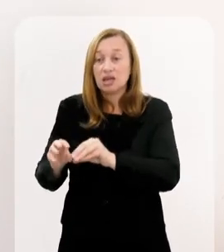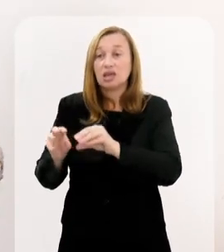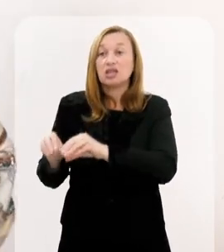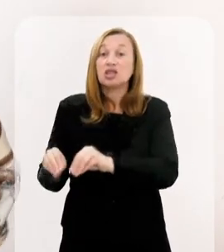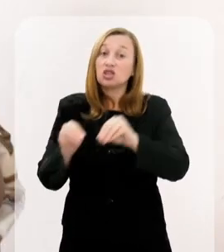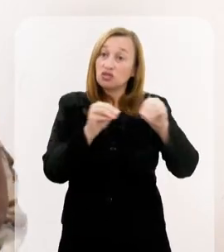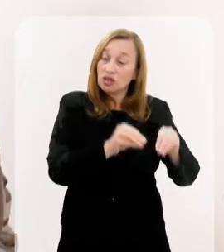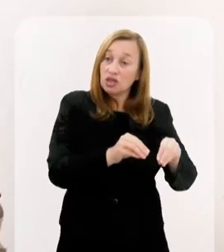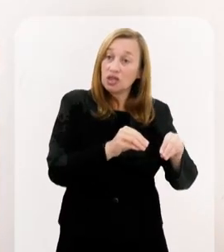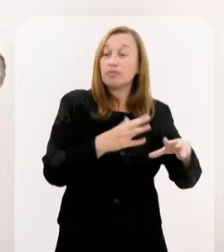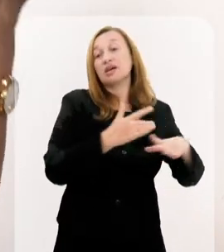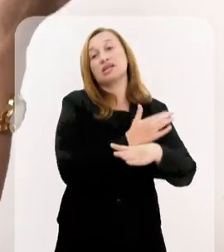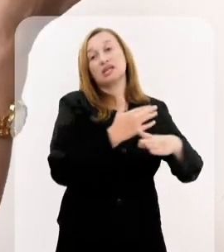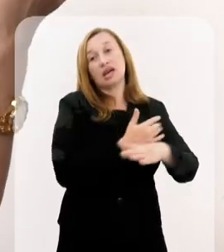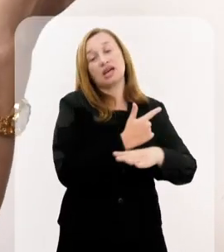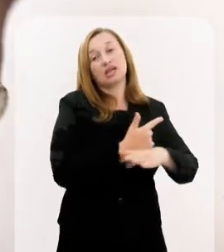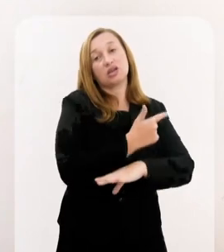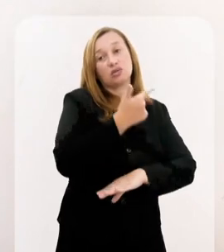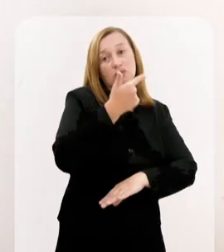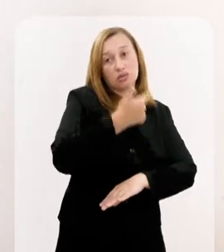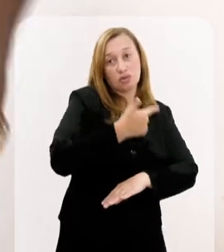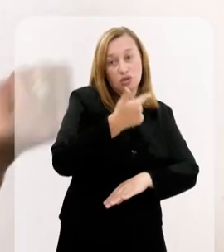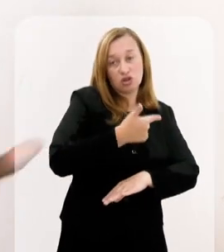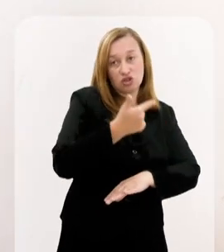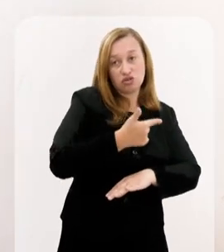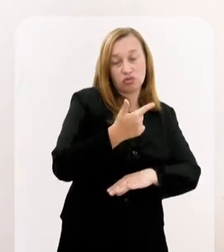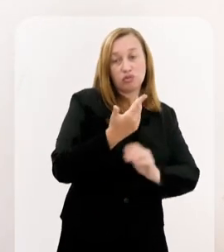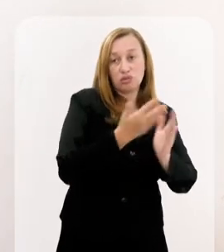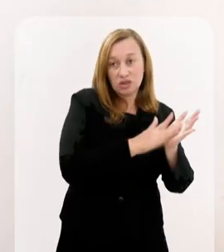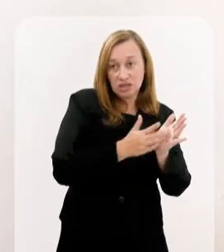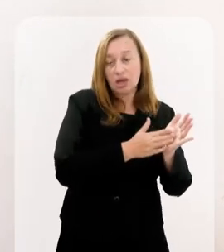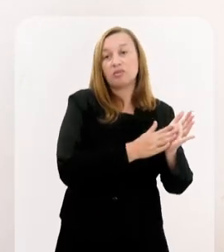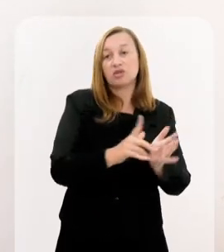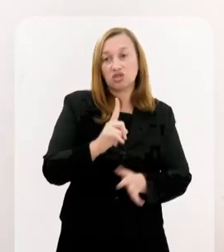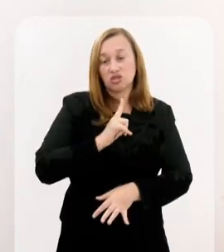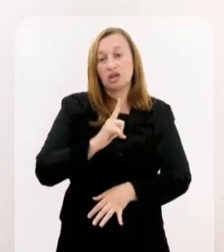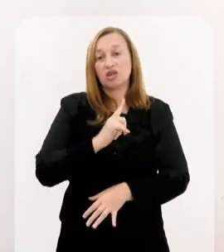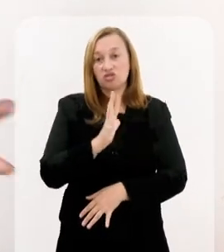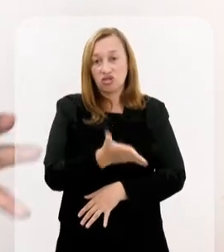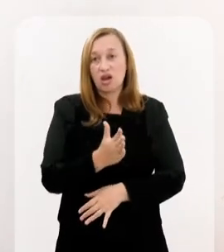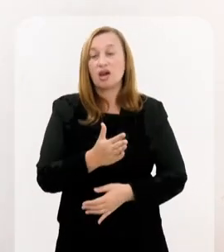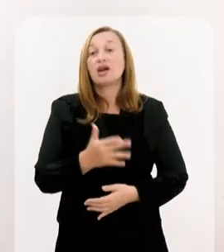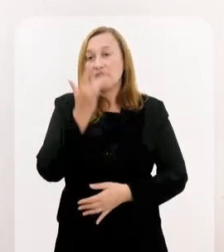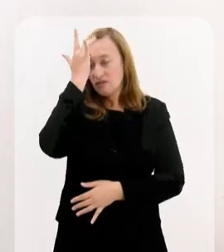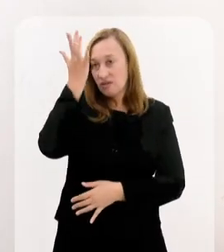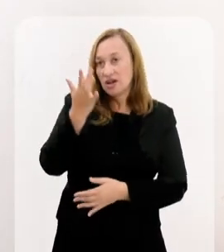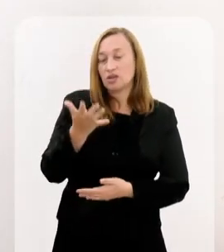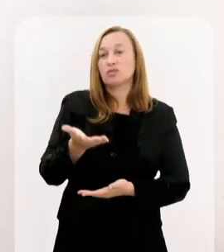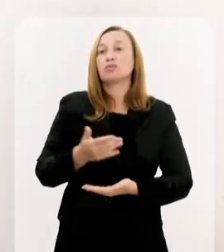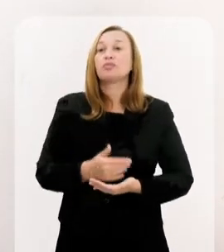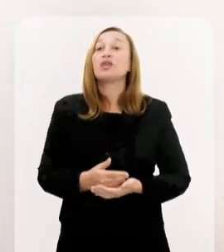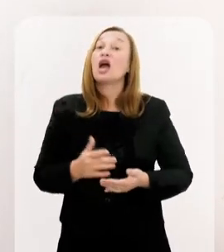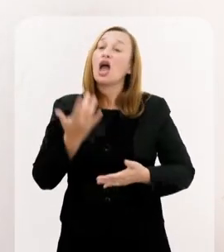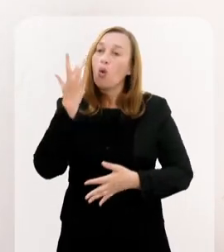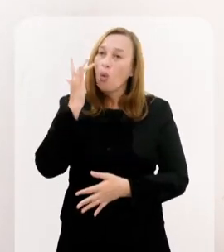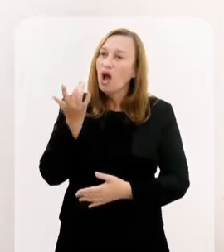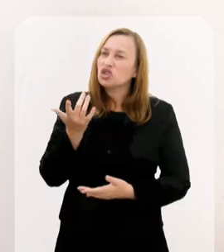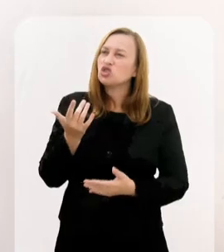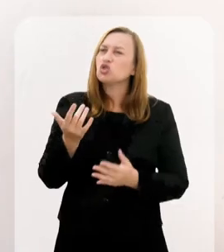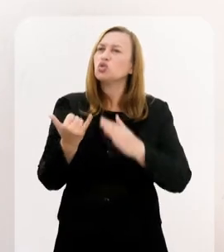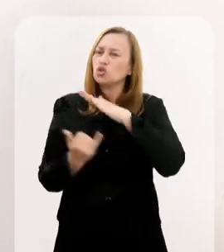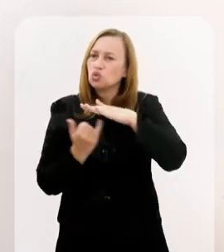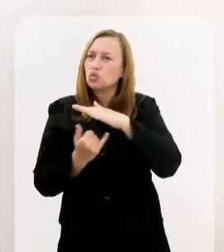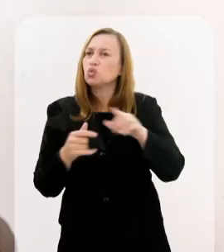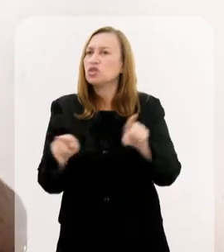transferir a cidade do samba 2 para a atual cidade do samba, que já existe, seria mais fácil manusear.